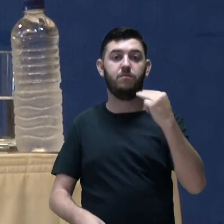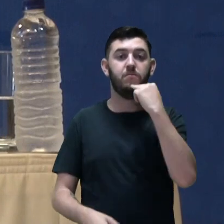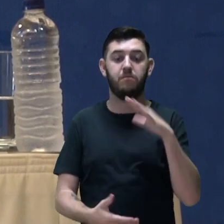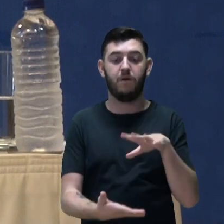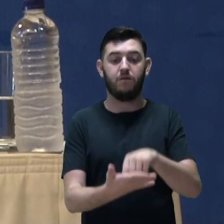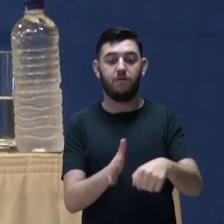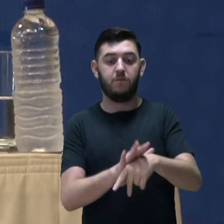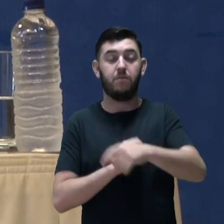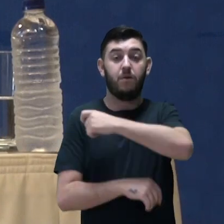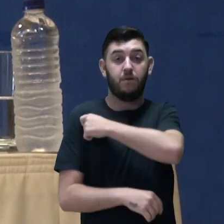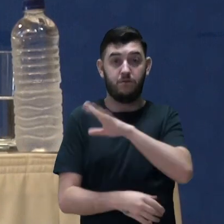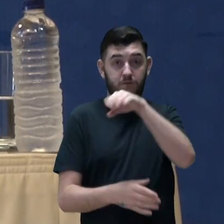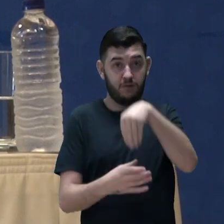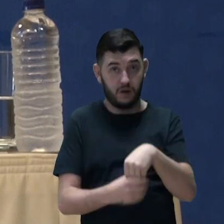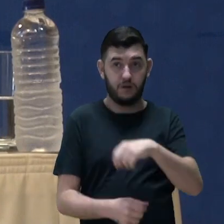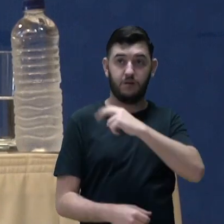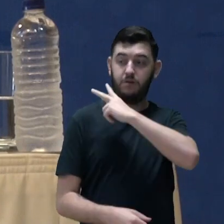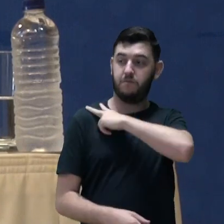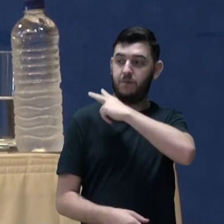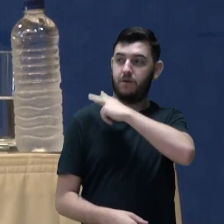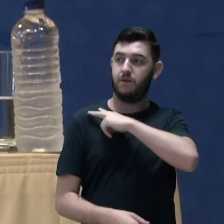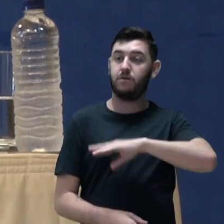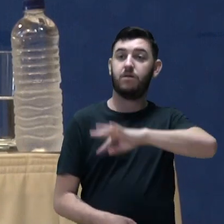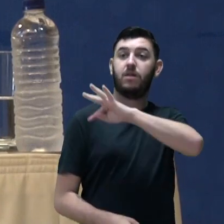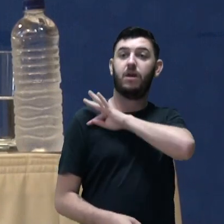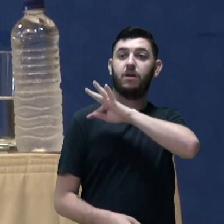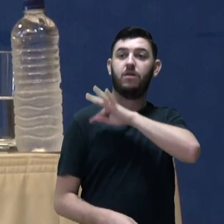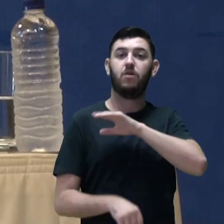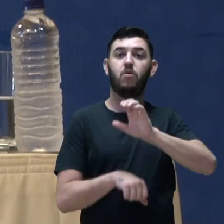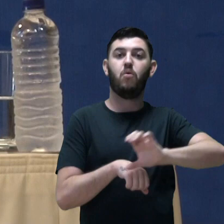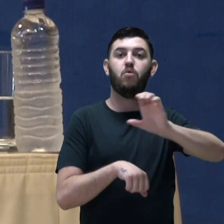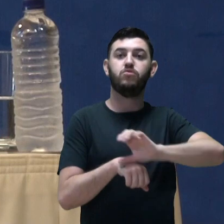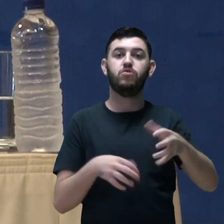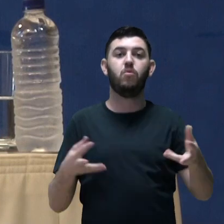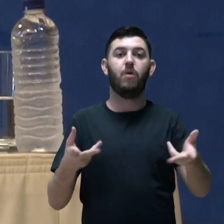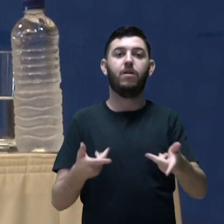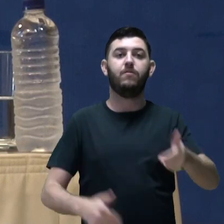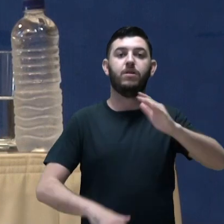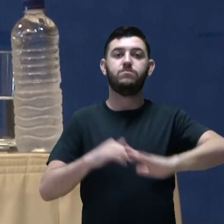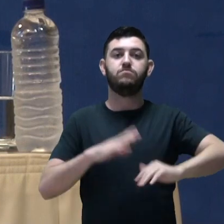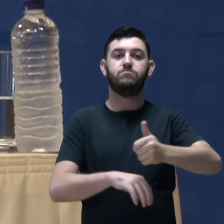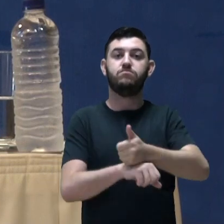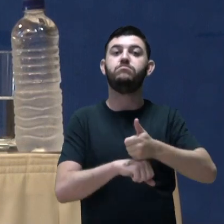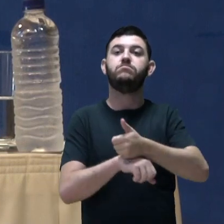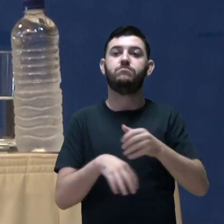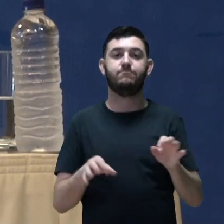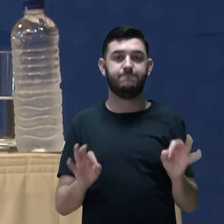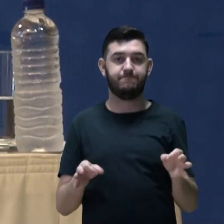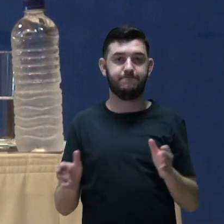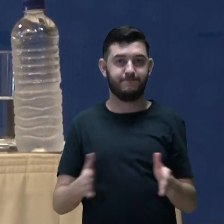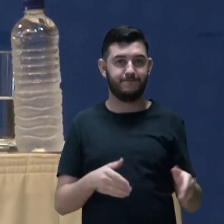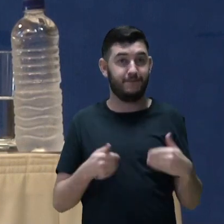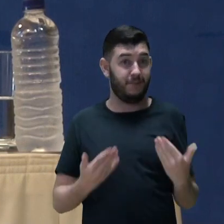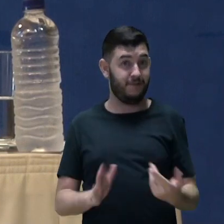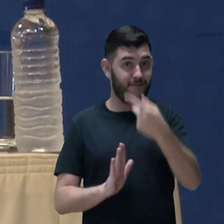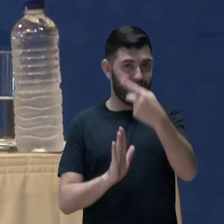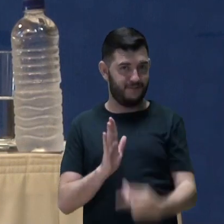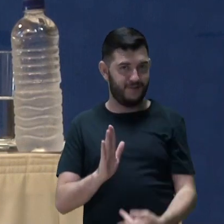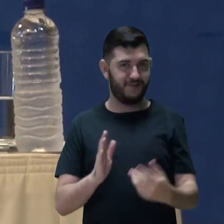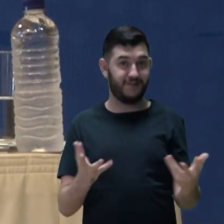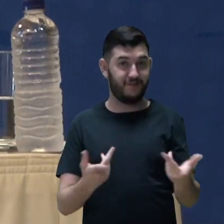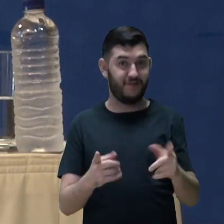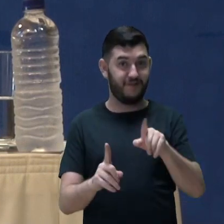técnico e nos cursos de qualificação profissional. Esta é a nossa segunda etapa do programa